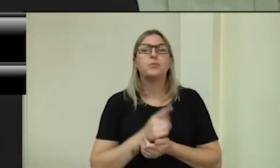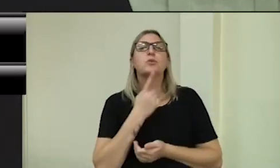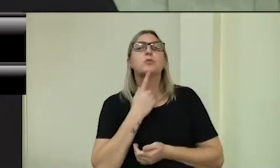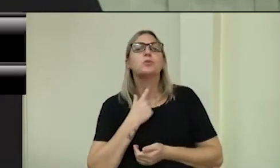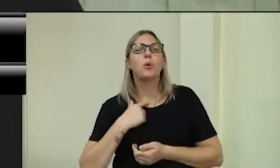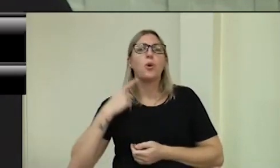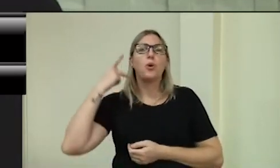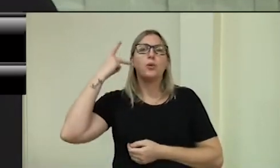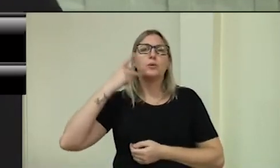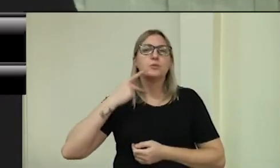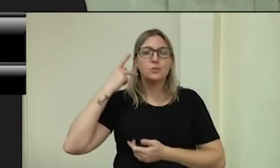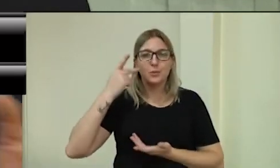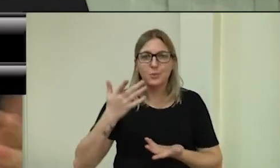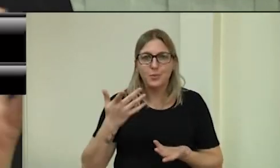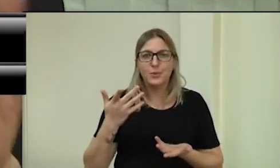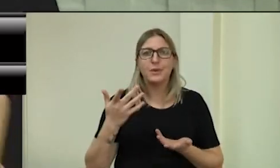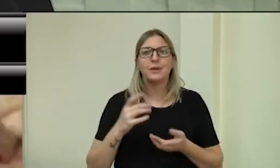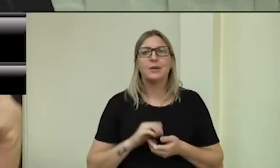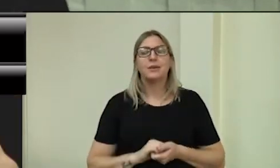de política,